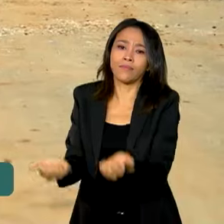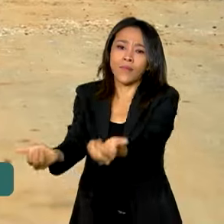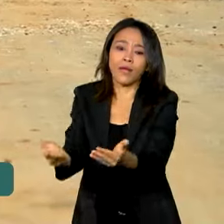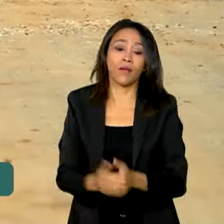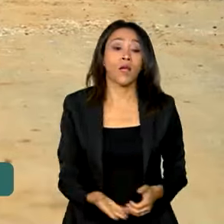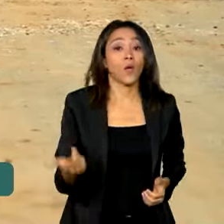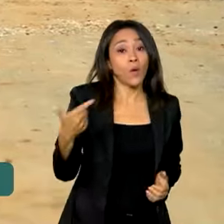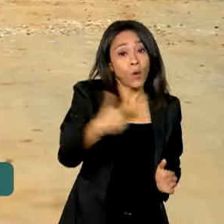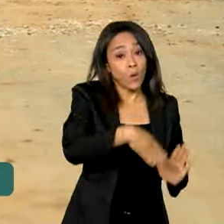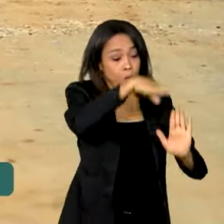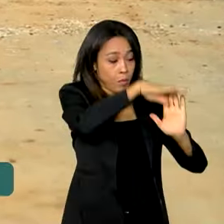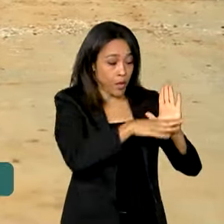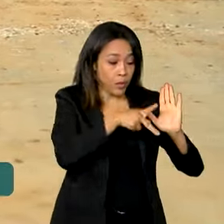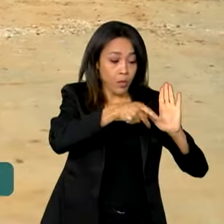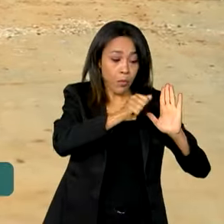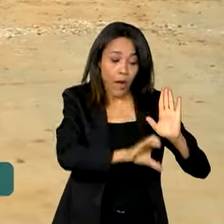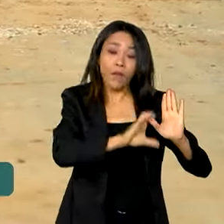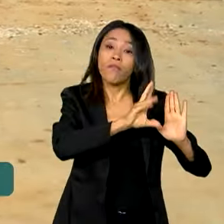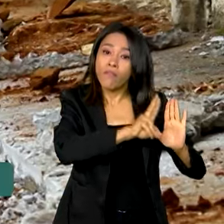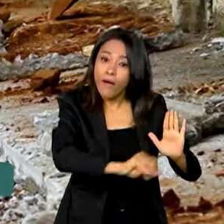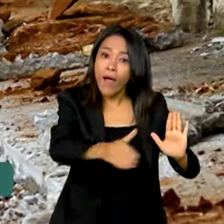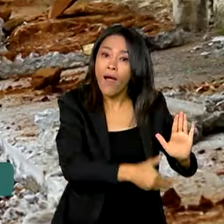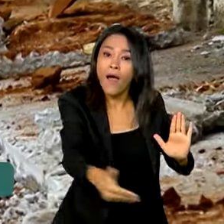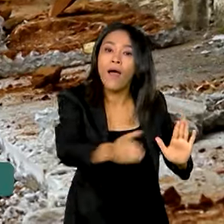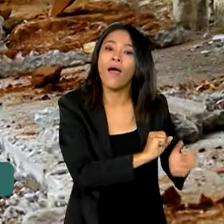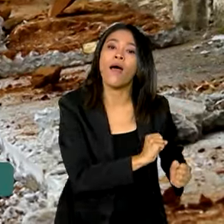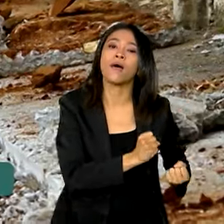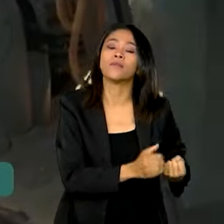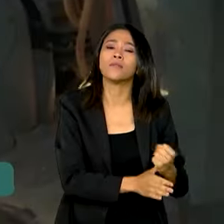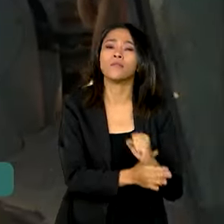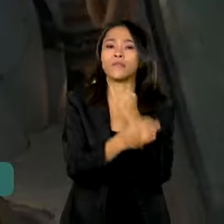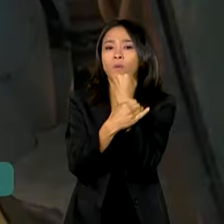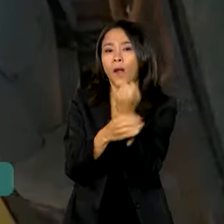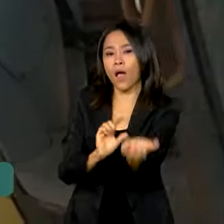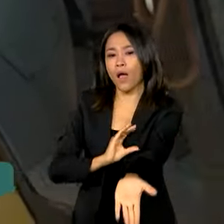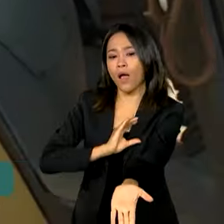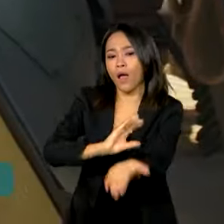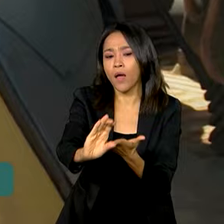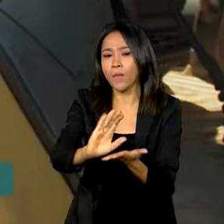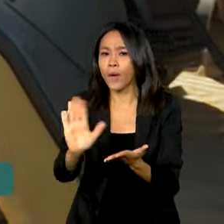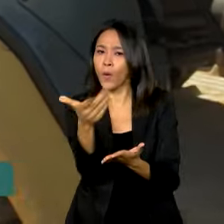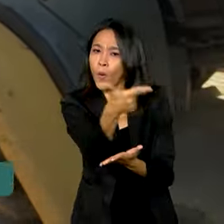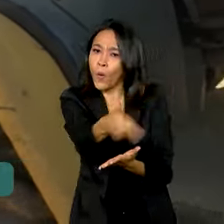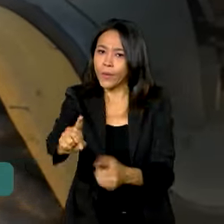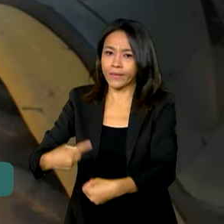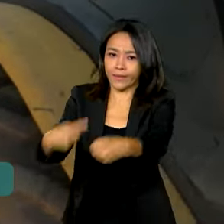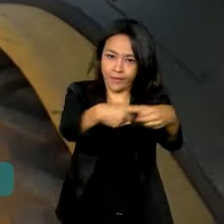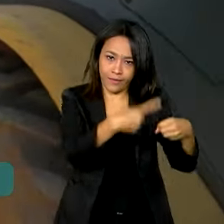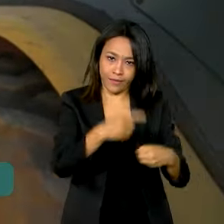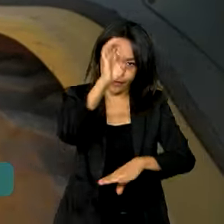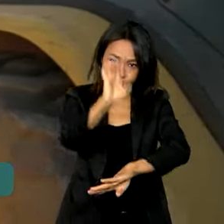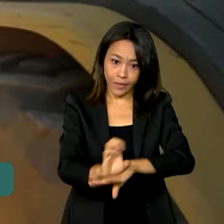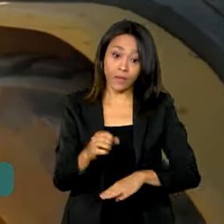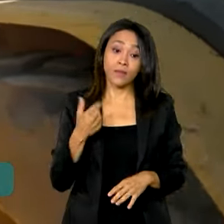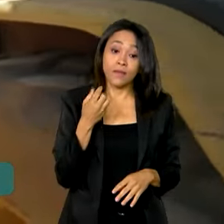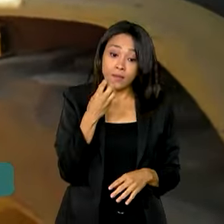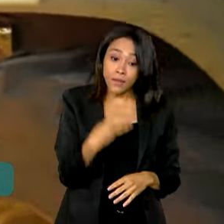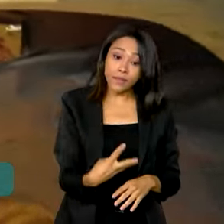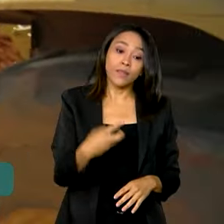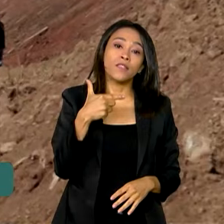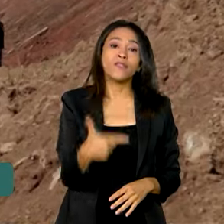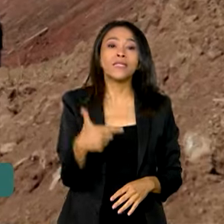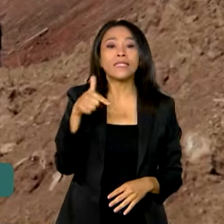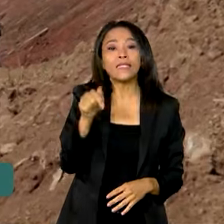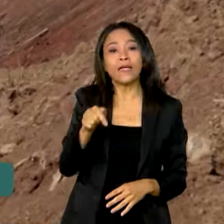também vai garantir investimentos para outros municípios do Rio Grande do Norte. São 327